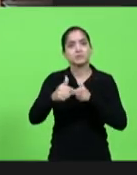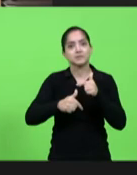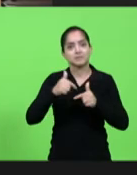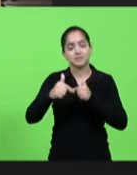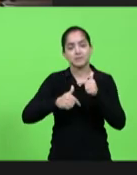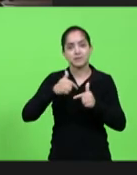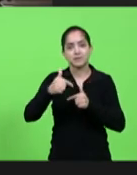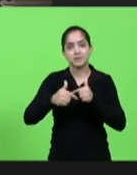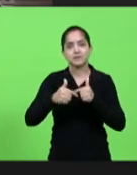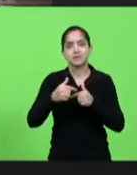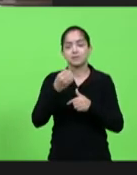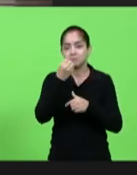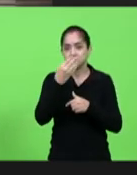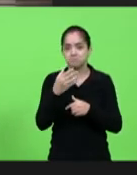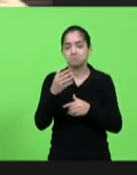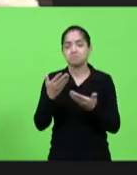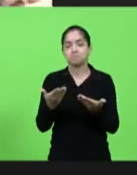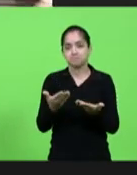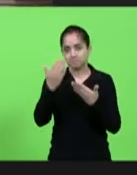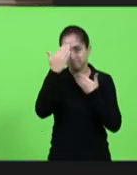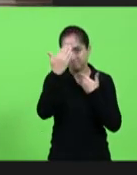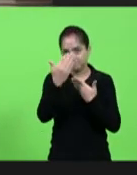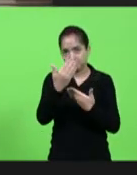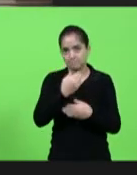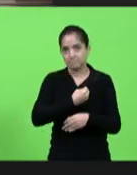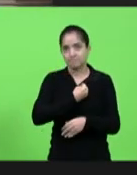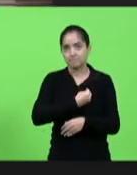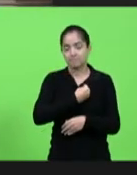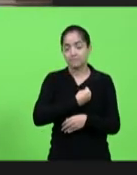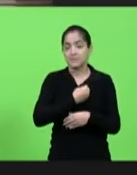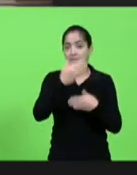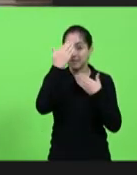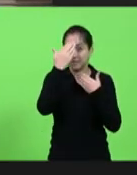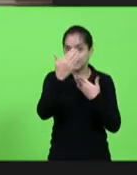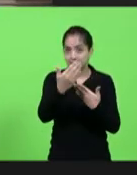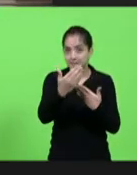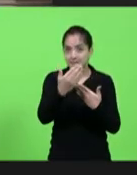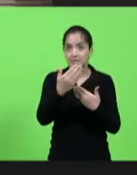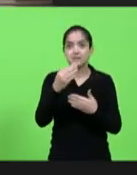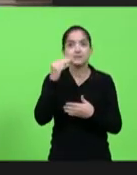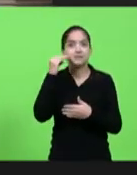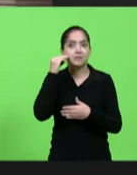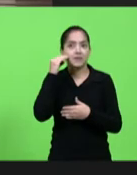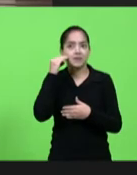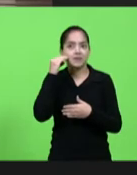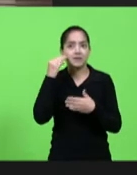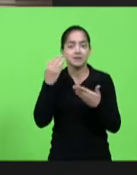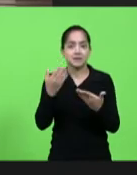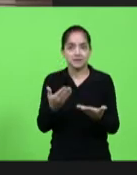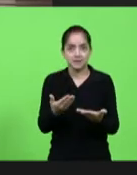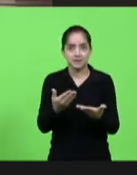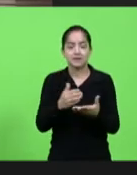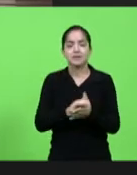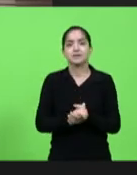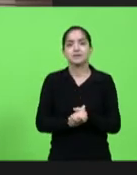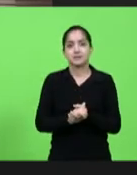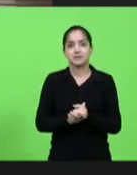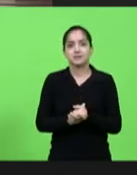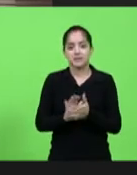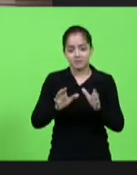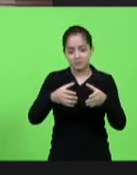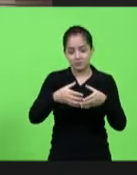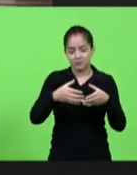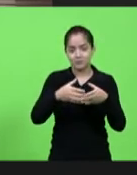Um grande parlamentar, obrigado pela sua presença, e agradecer à Marlene também, nossa companheira de bancada